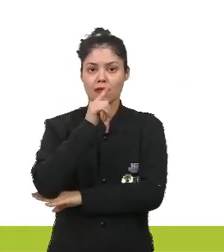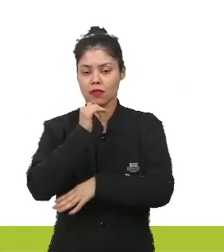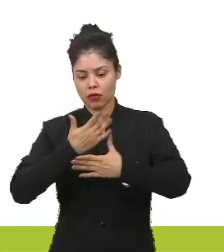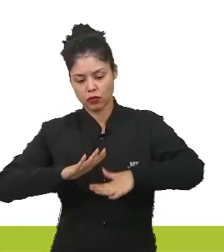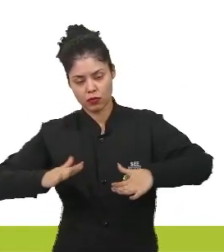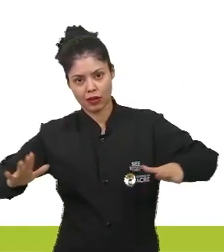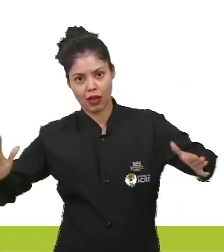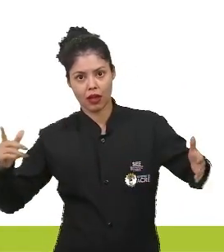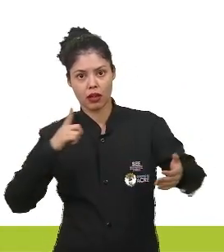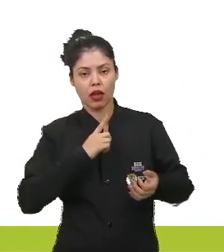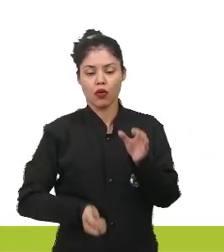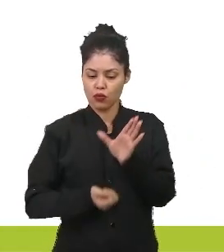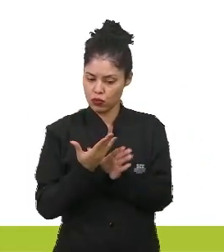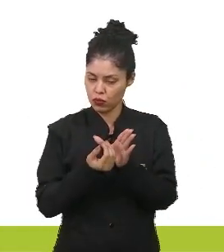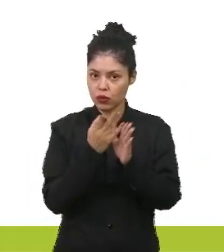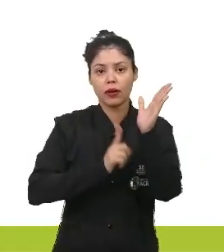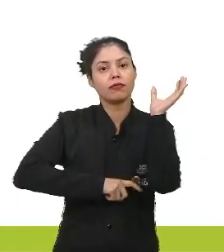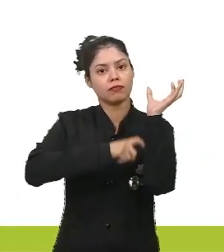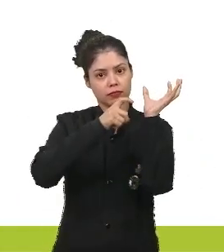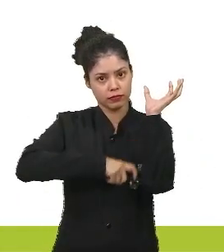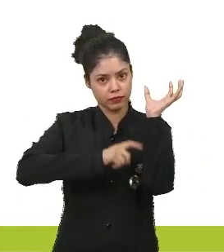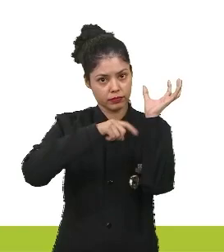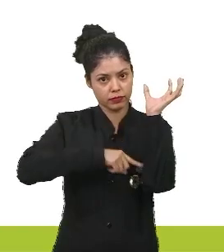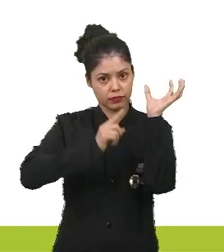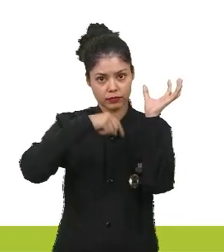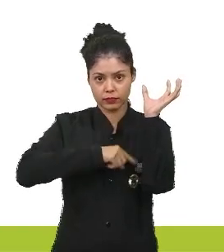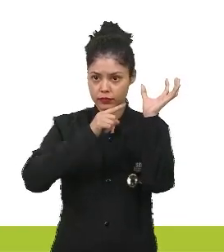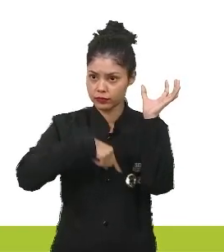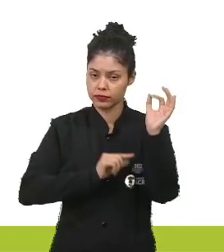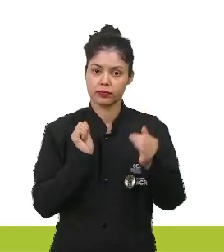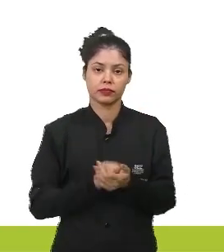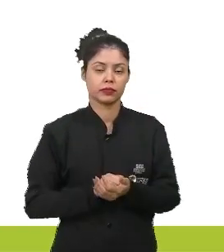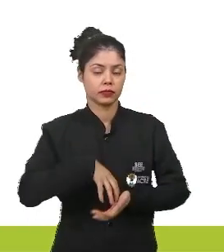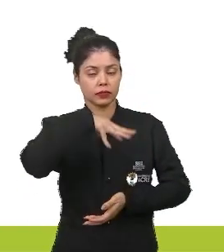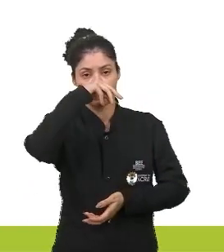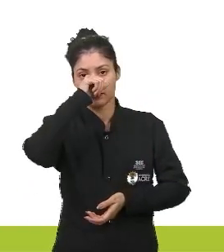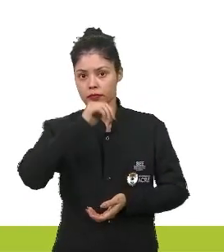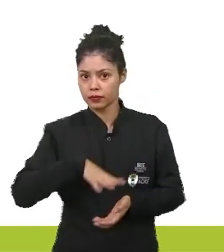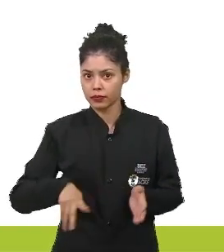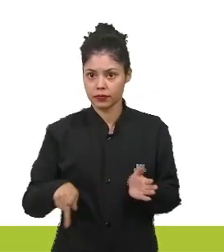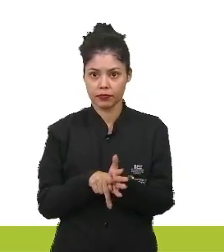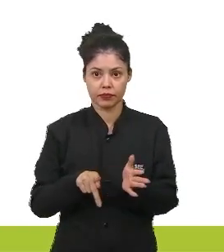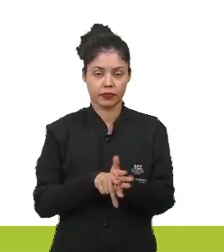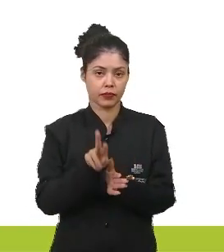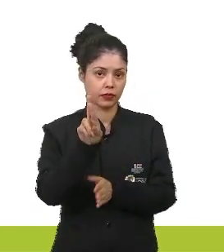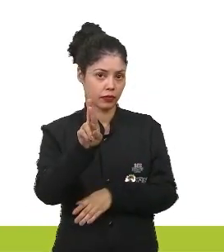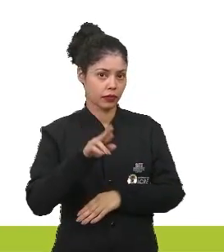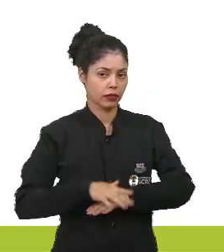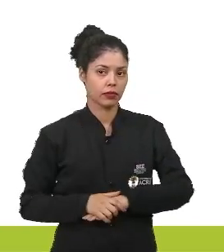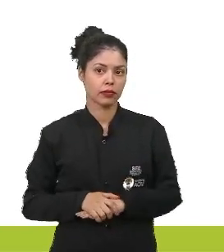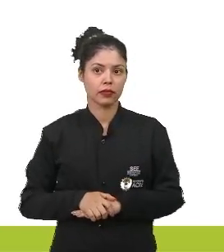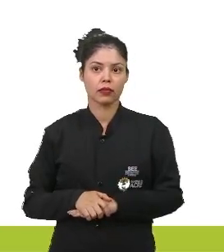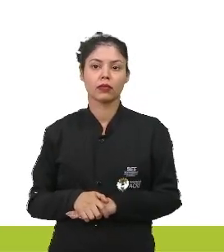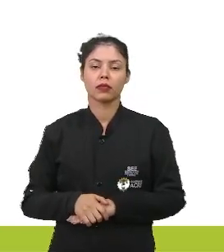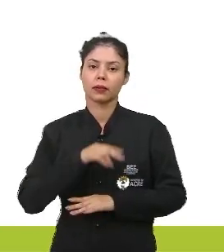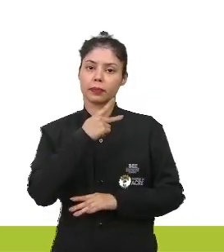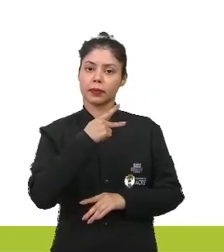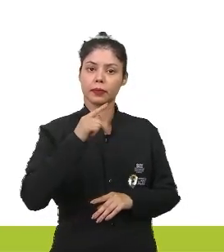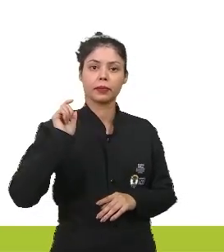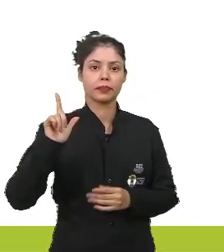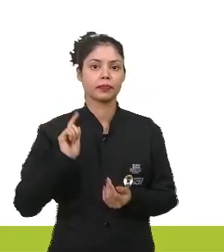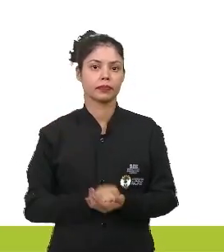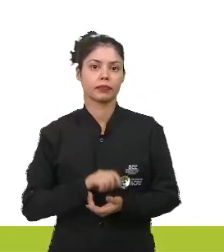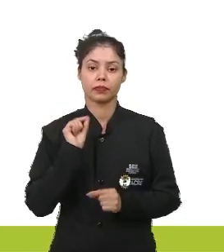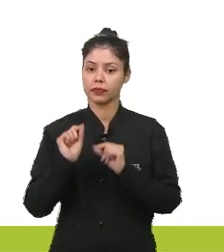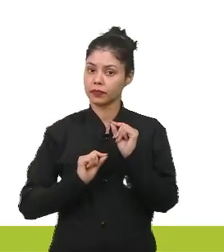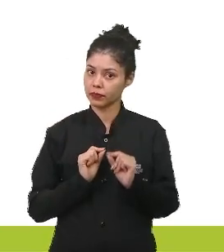nesse ambiente, e todo ser vivo, respira. Então, o R é de respiração. PPL é